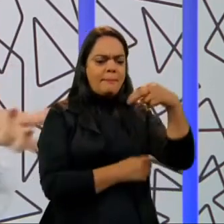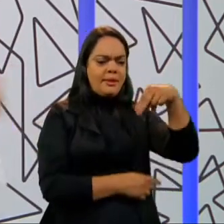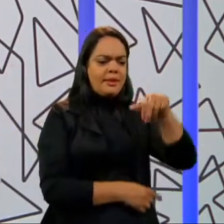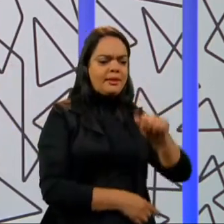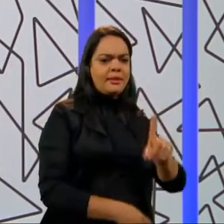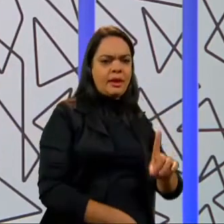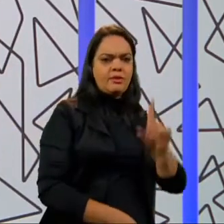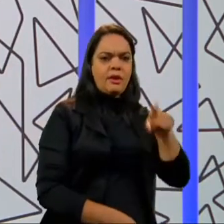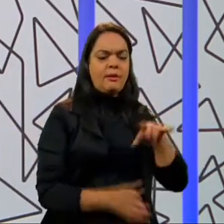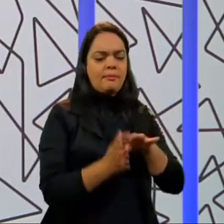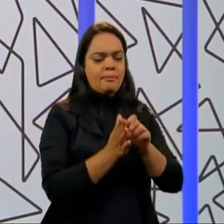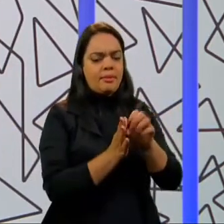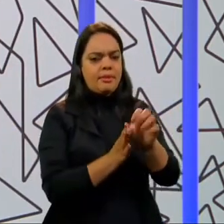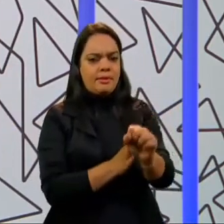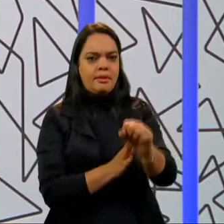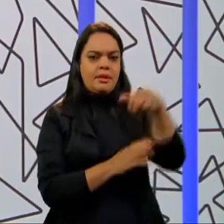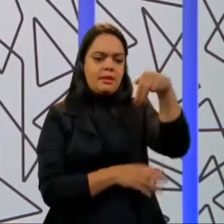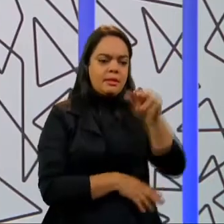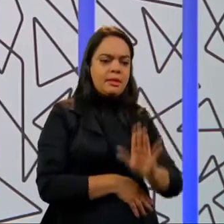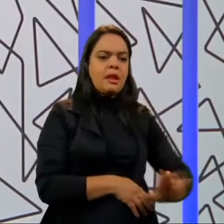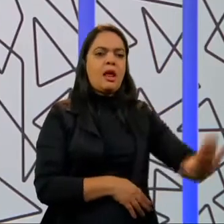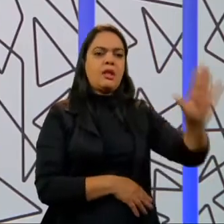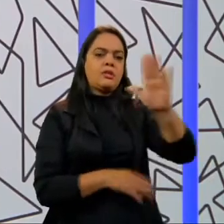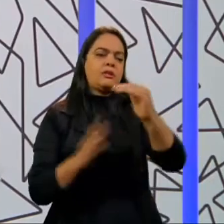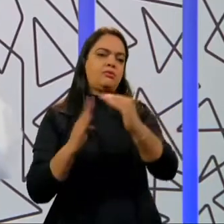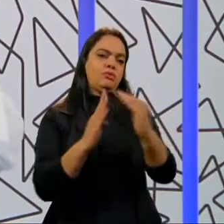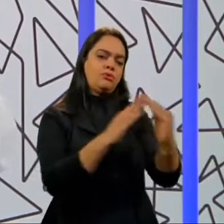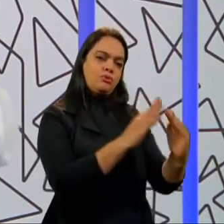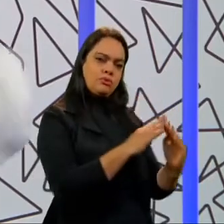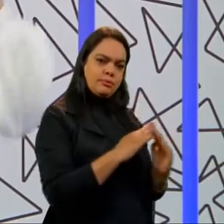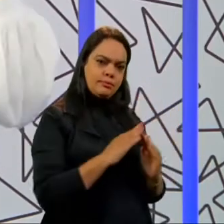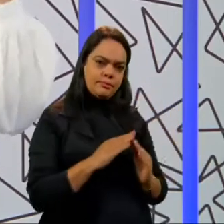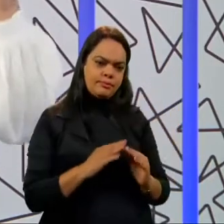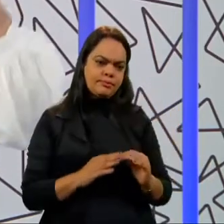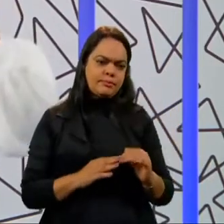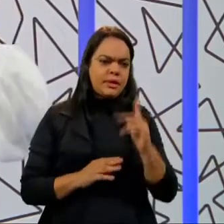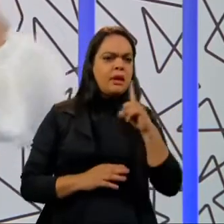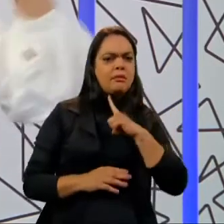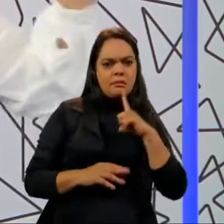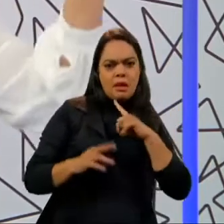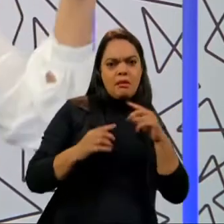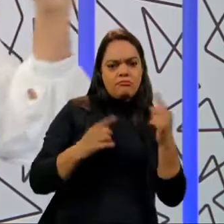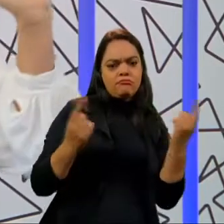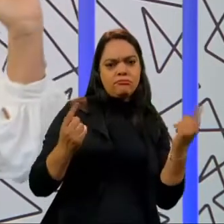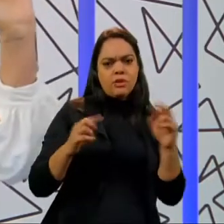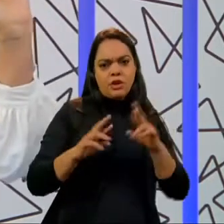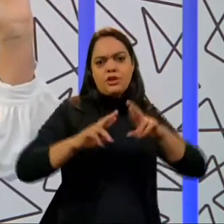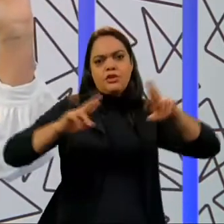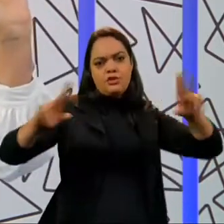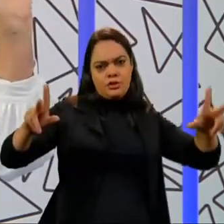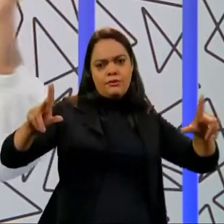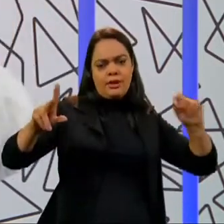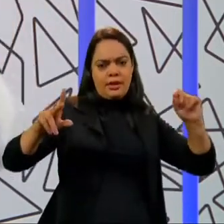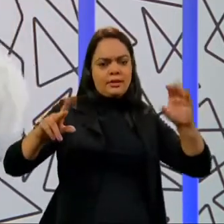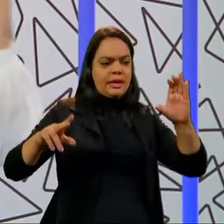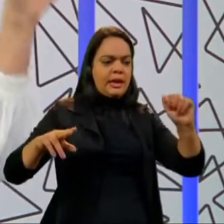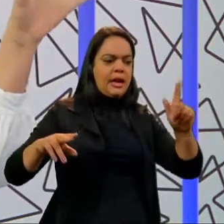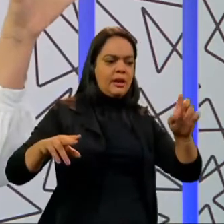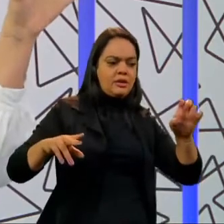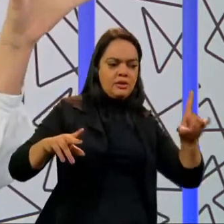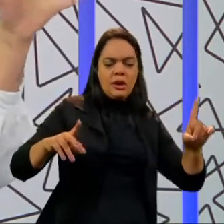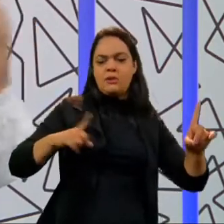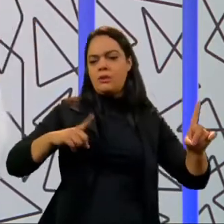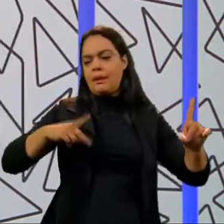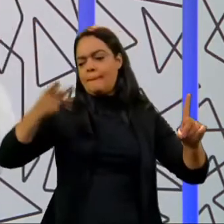a Pesquisa Nacional por Amostra de Domicílios. Lá, a gente sempre tem uma divergência dos formais na PNAD com o novo Caged, até porque são